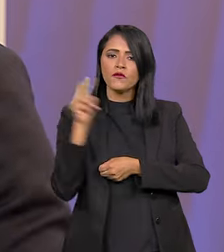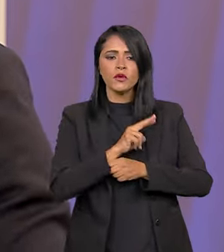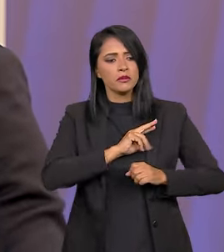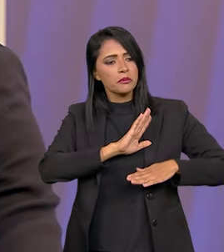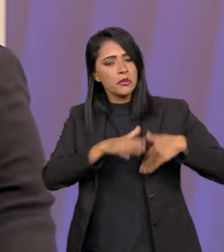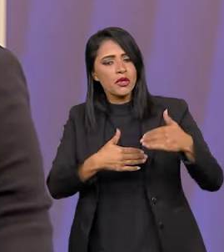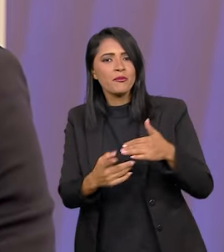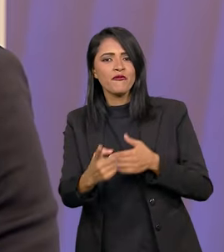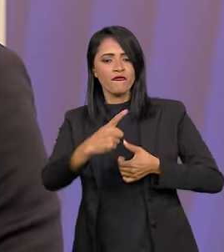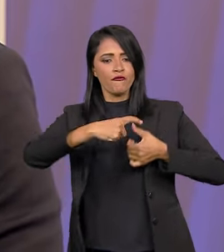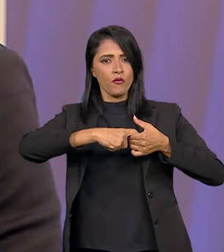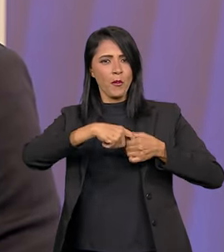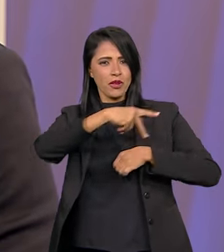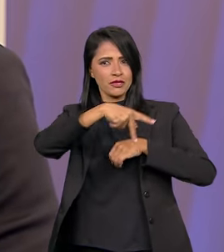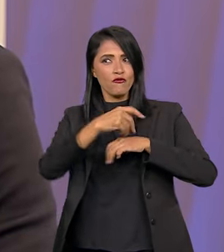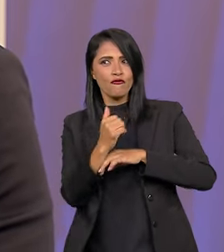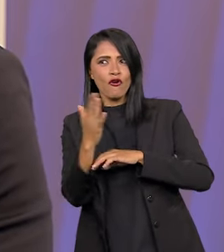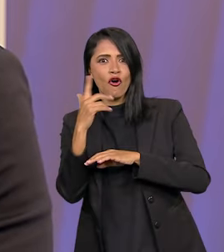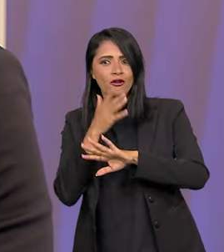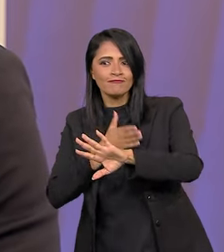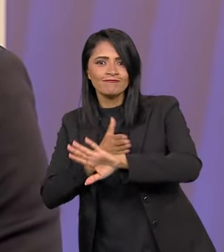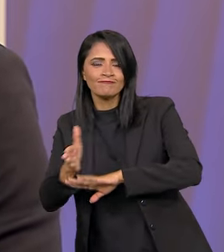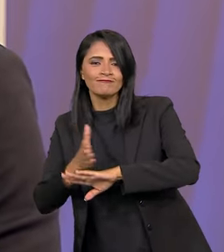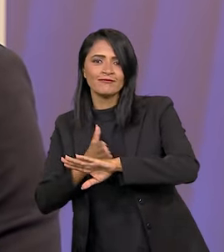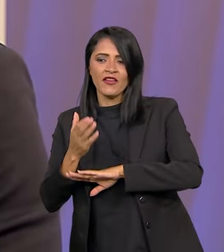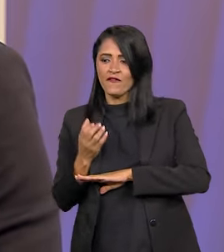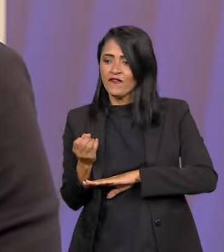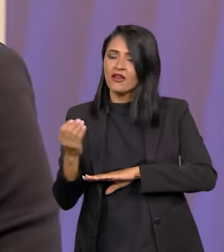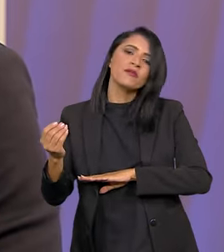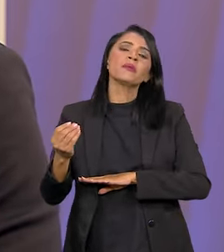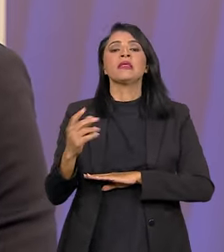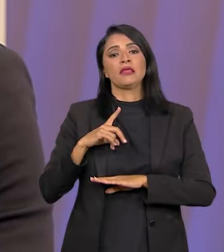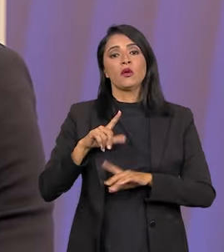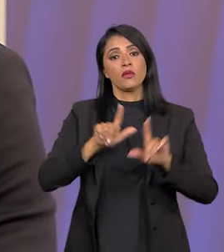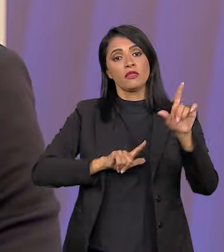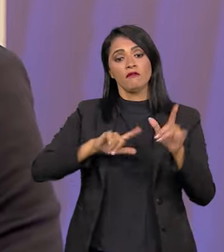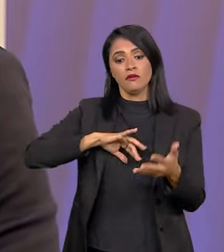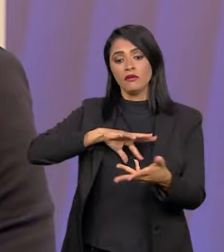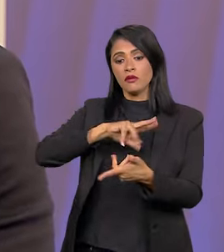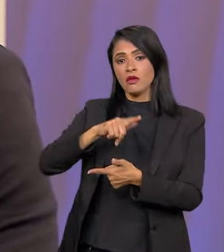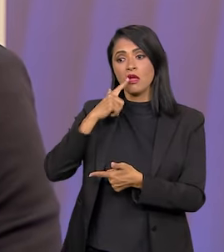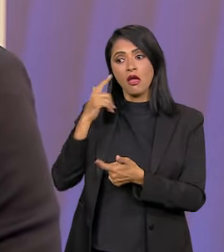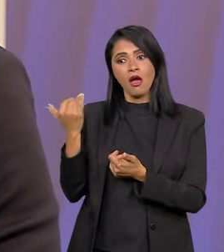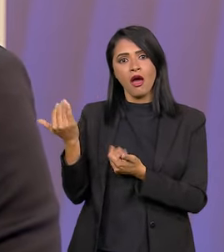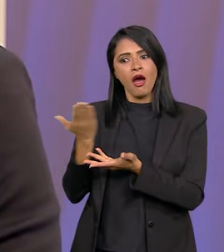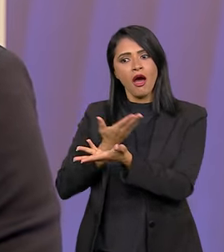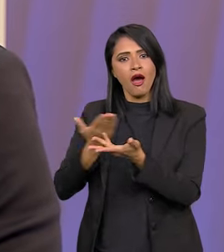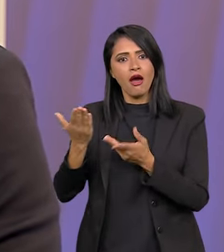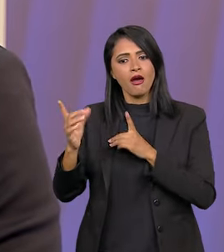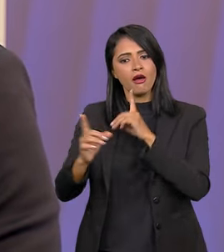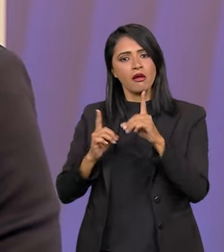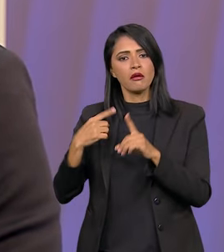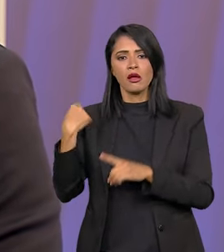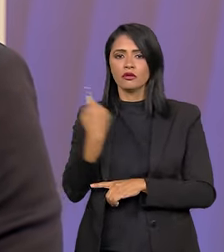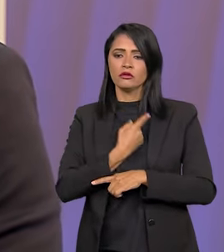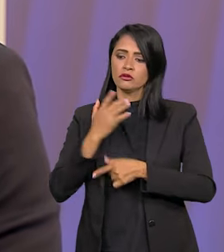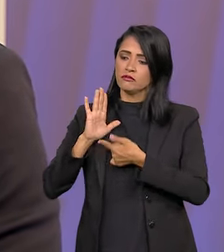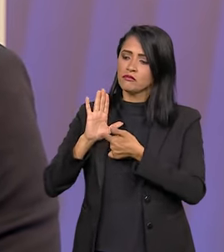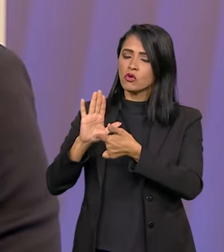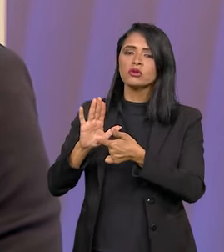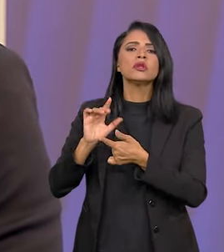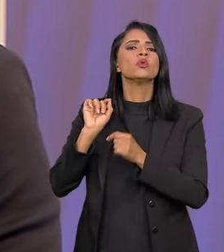ano passado a gente viu todo o processo da retomada do país para fora. Então, a TV Internacional dialoga com isso como uma demanda também de a